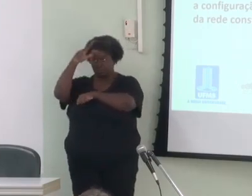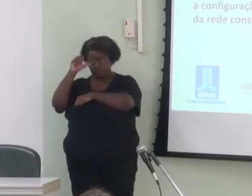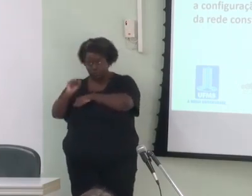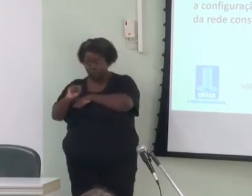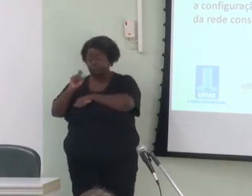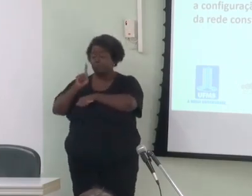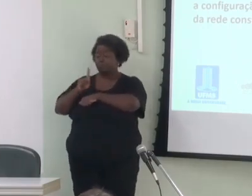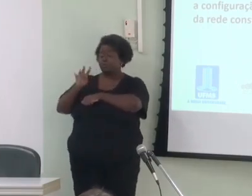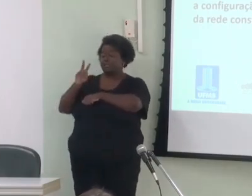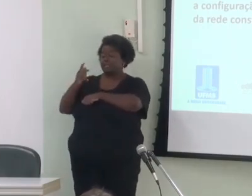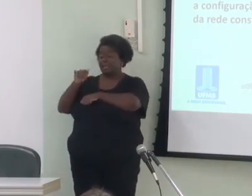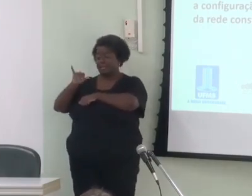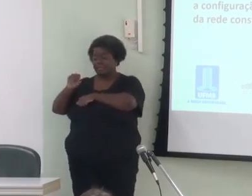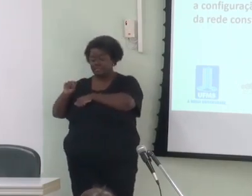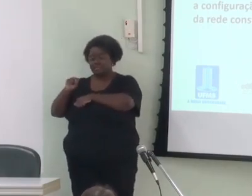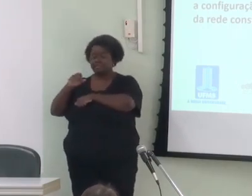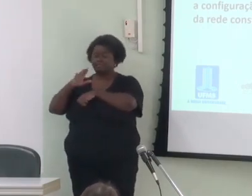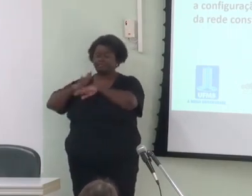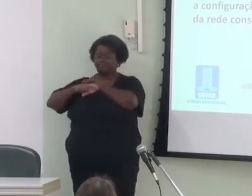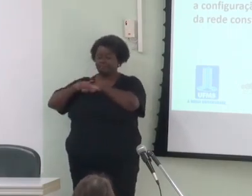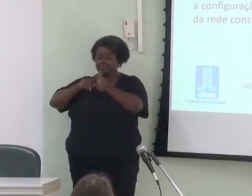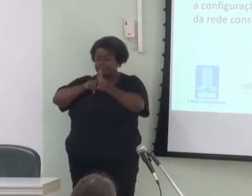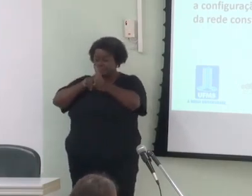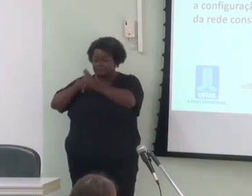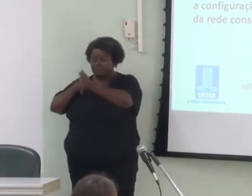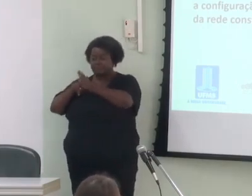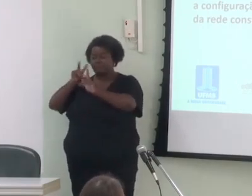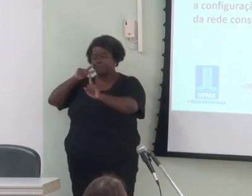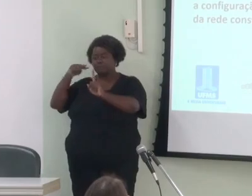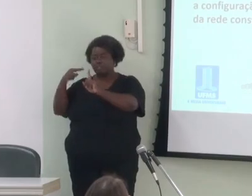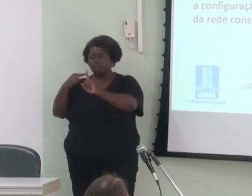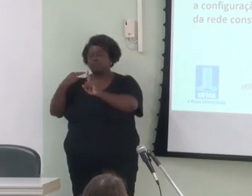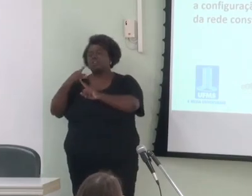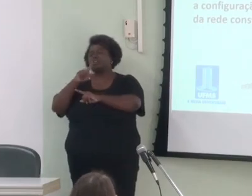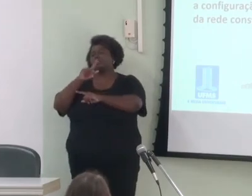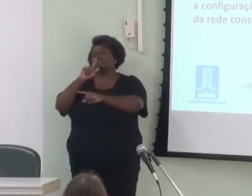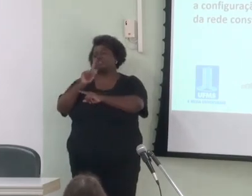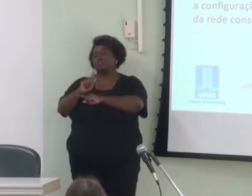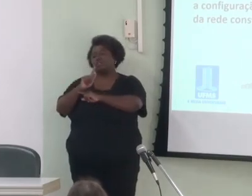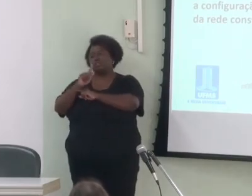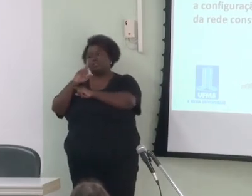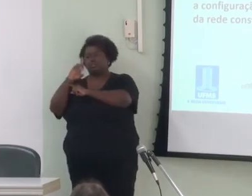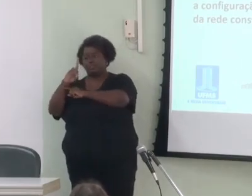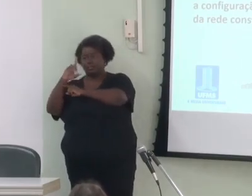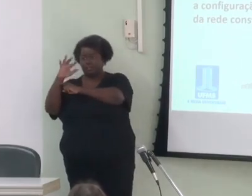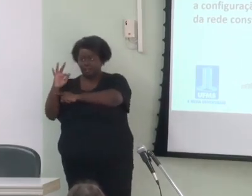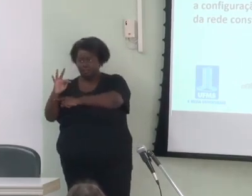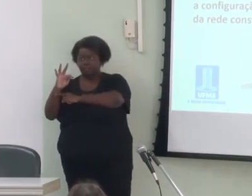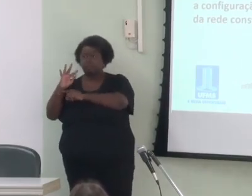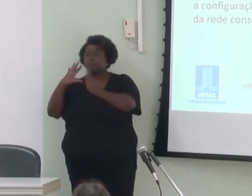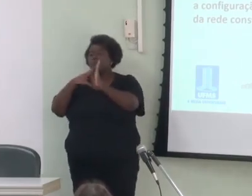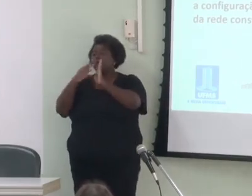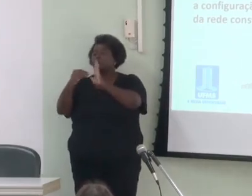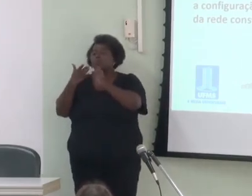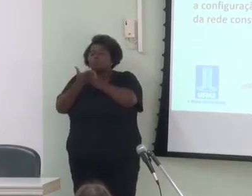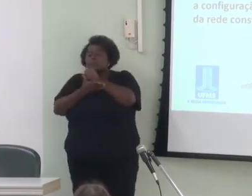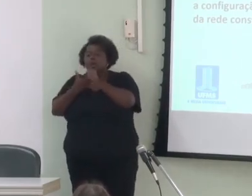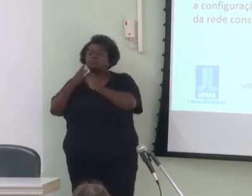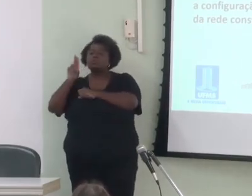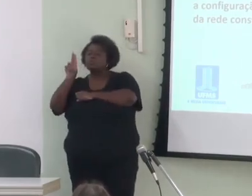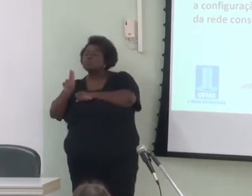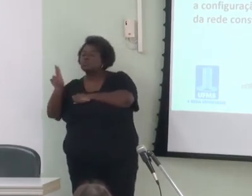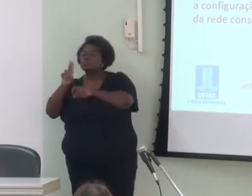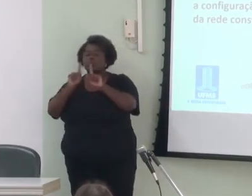pesquisa nas perspectivas da gramática discursiva-funcional dos modelos baseados no uso e da gramática de